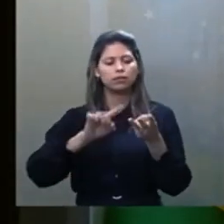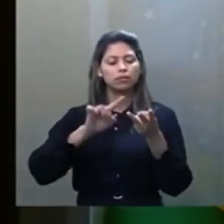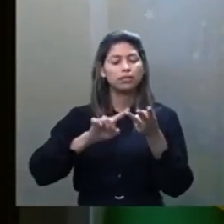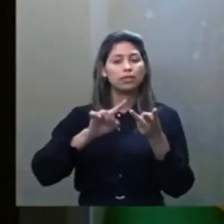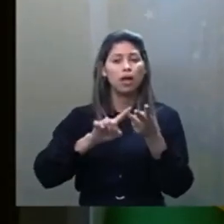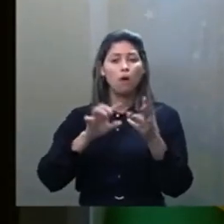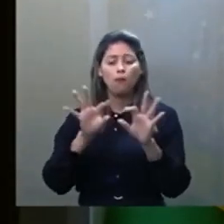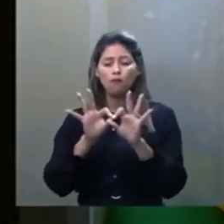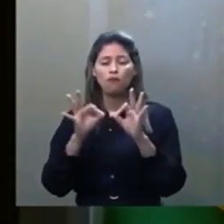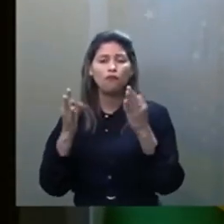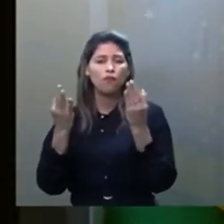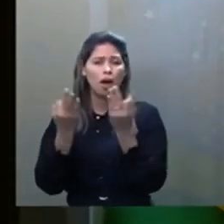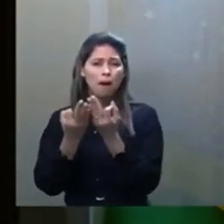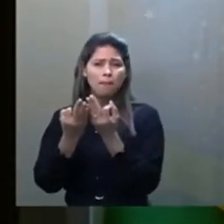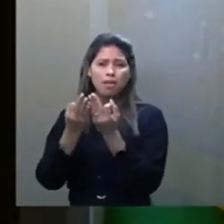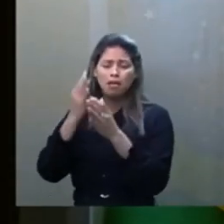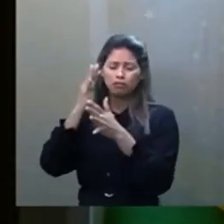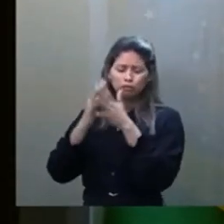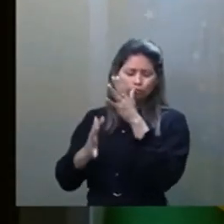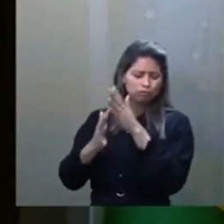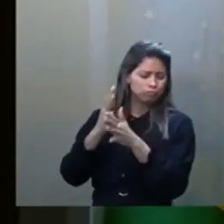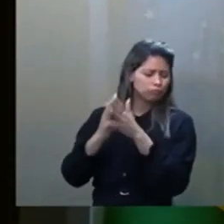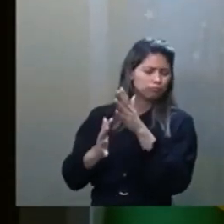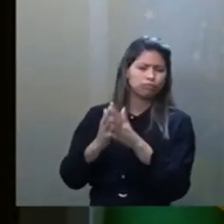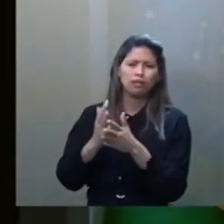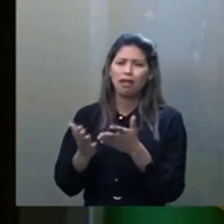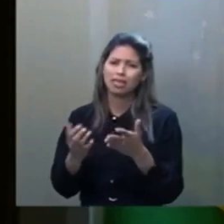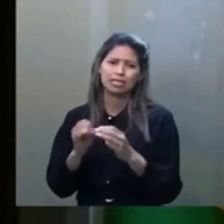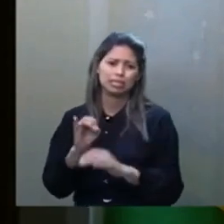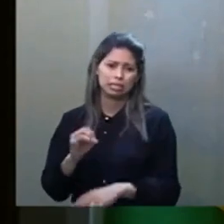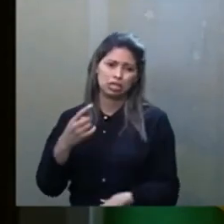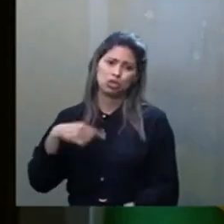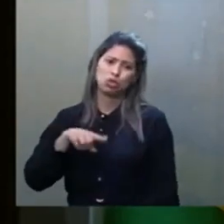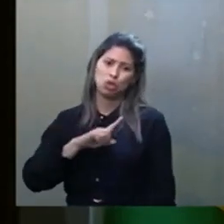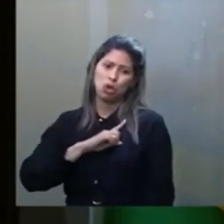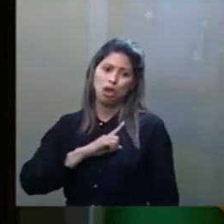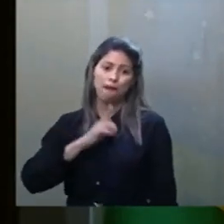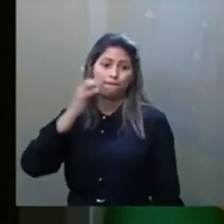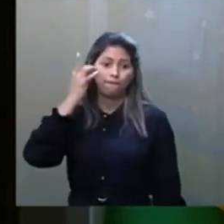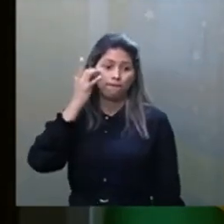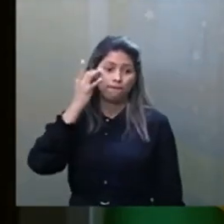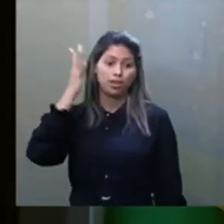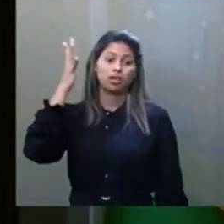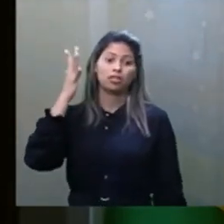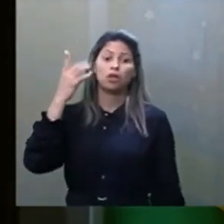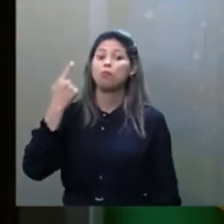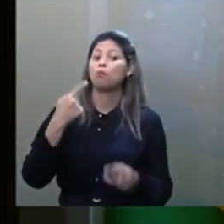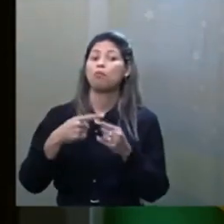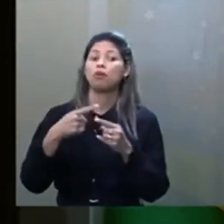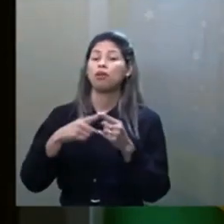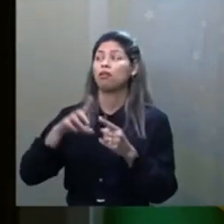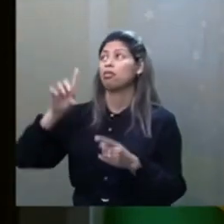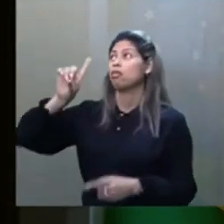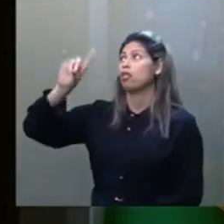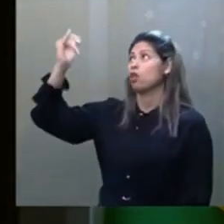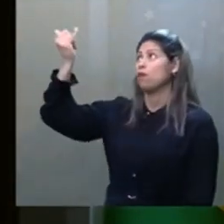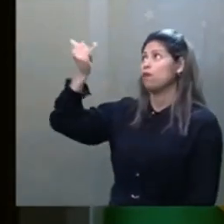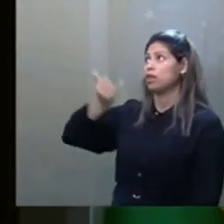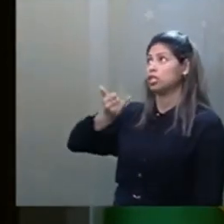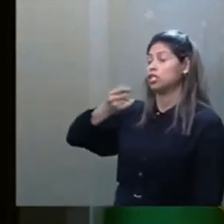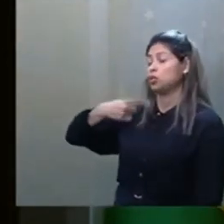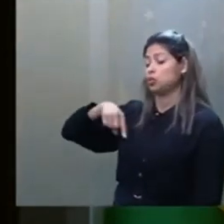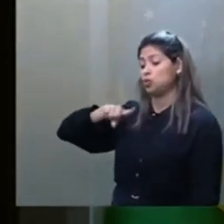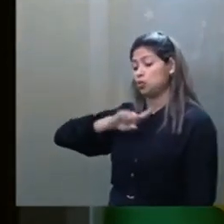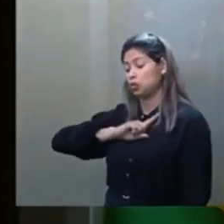Se a gente facilitar, meus amigos, o Emmanuel diz que a gente só não erra mais por falta de oportunidade, que se deixar a gente